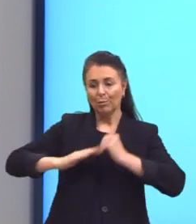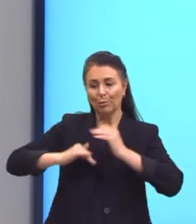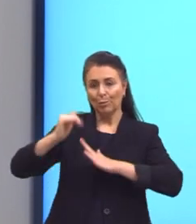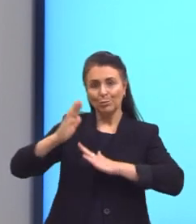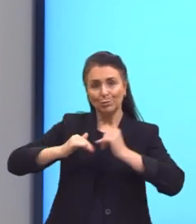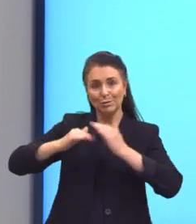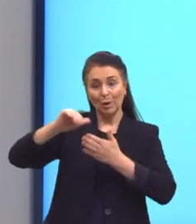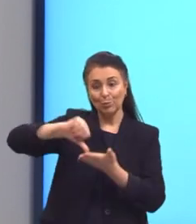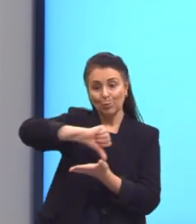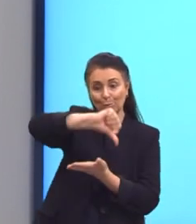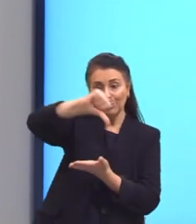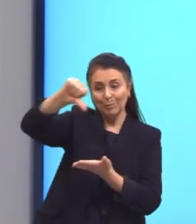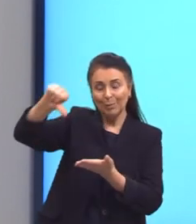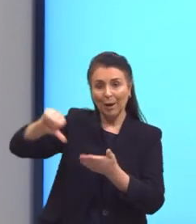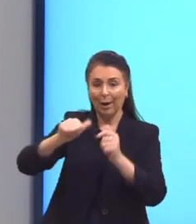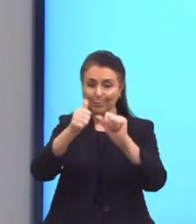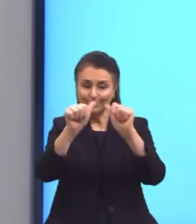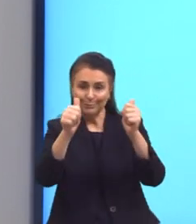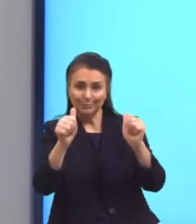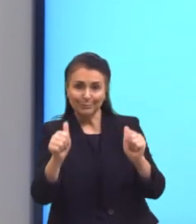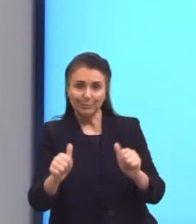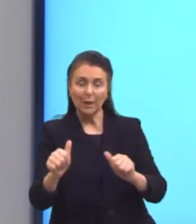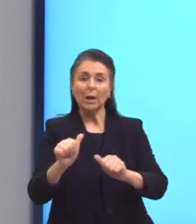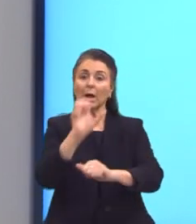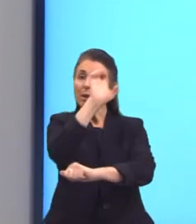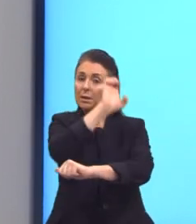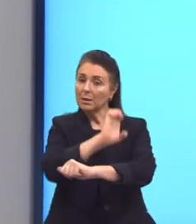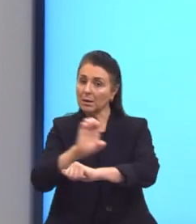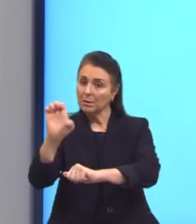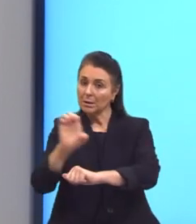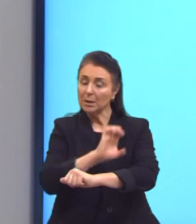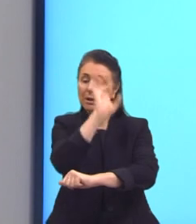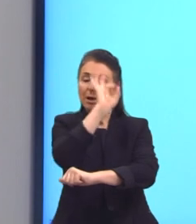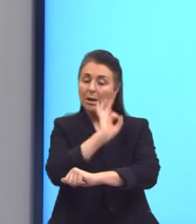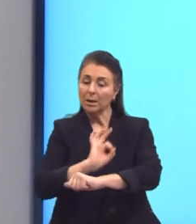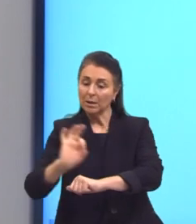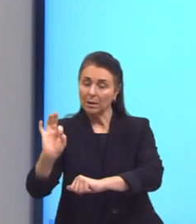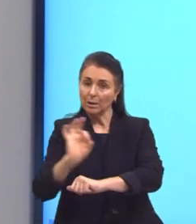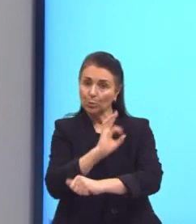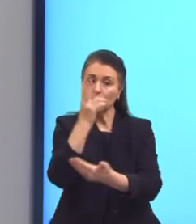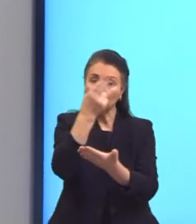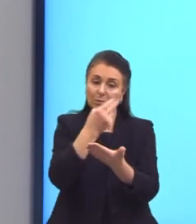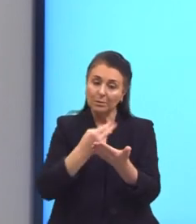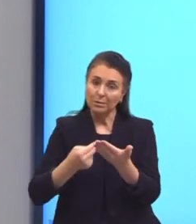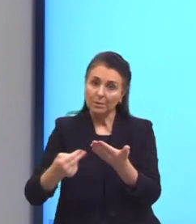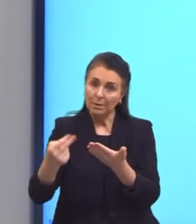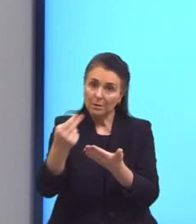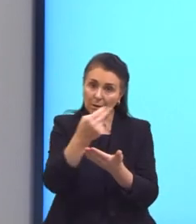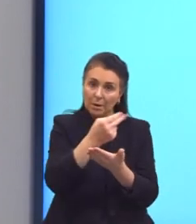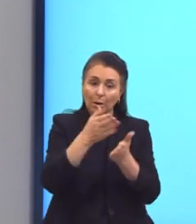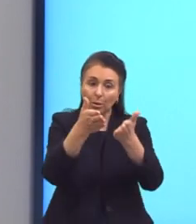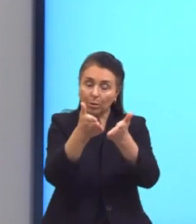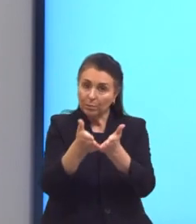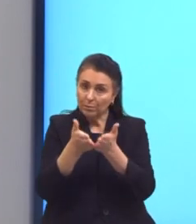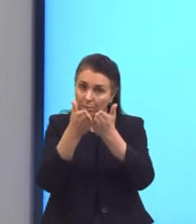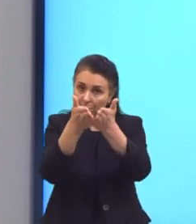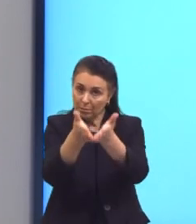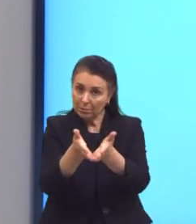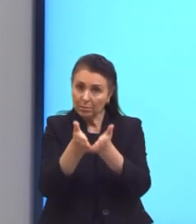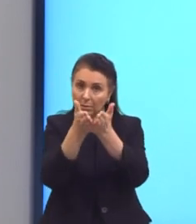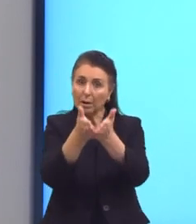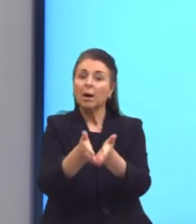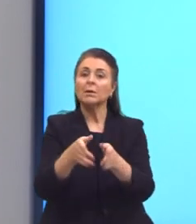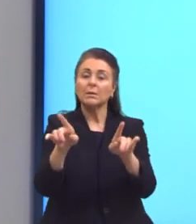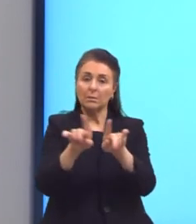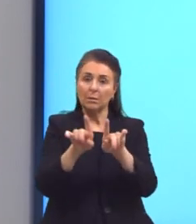mapas, na engenharia e na arquitetura, através das maquetes, das plantas, na navegação marítima e também na